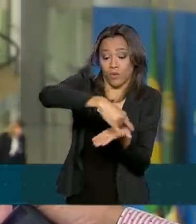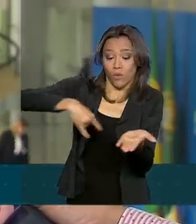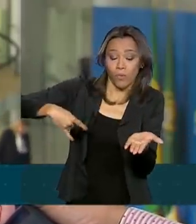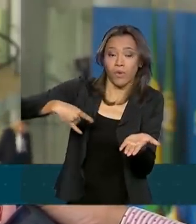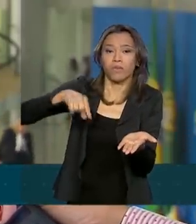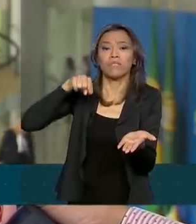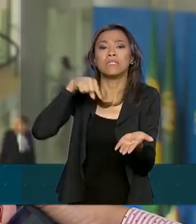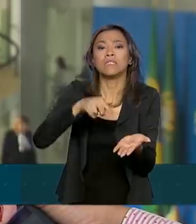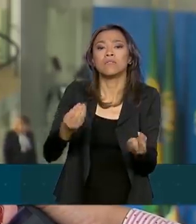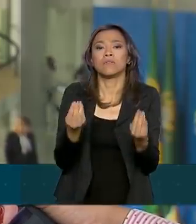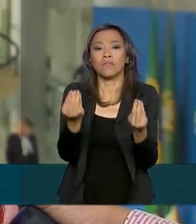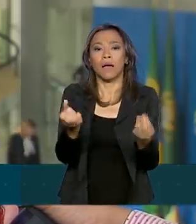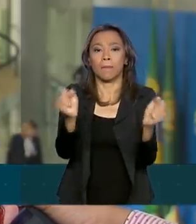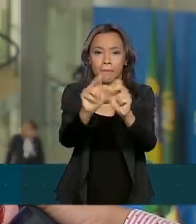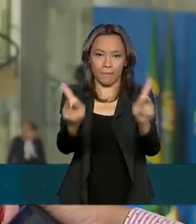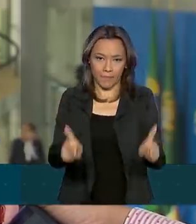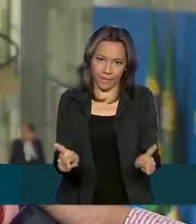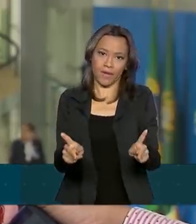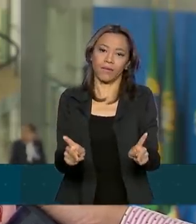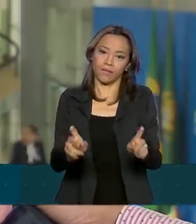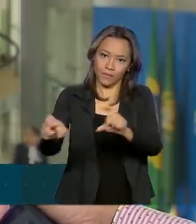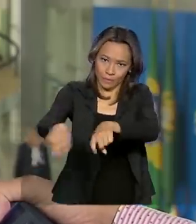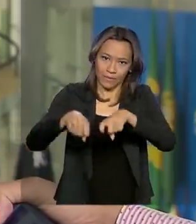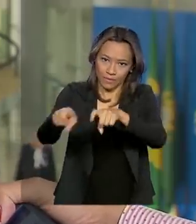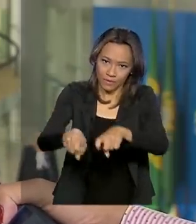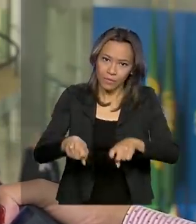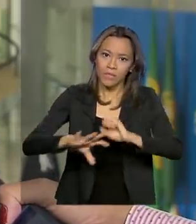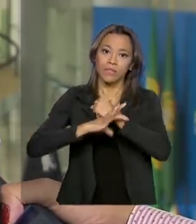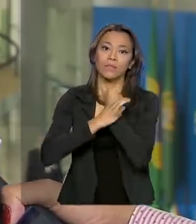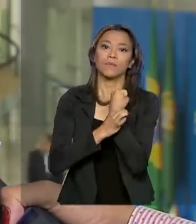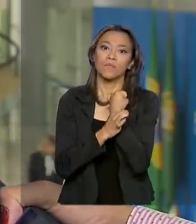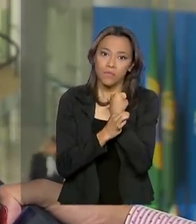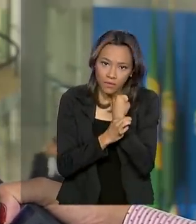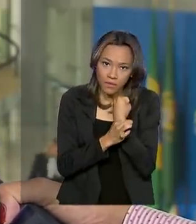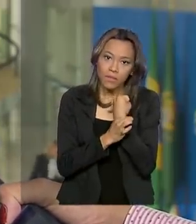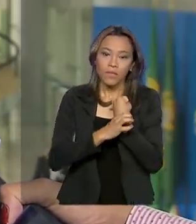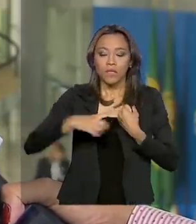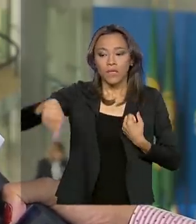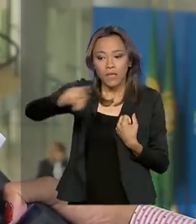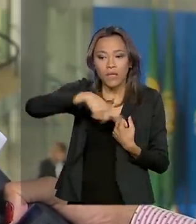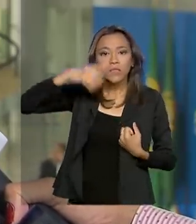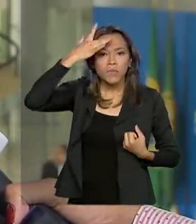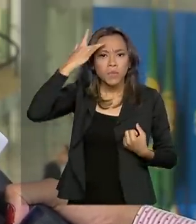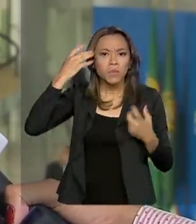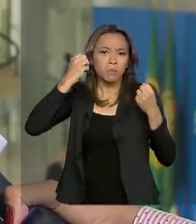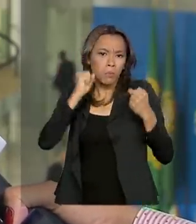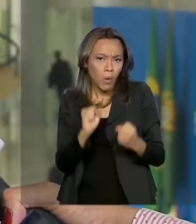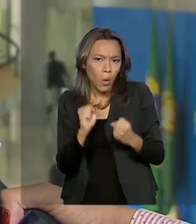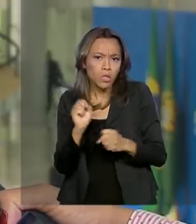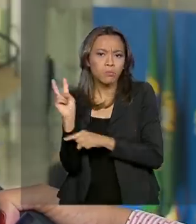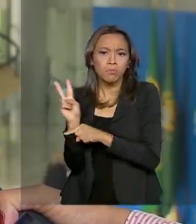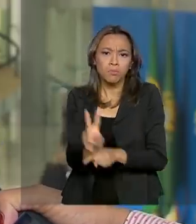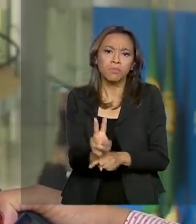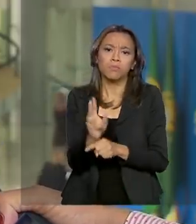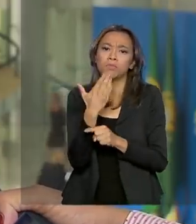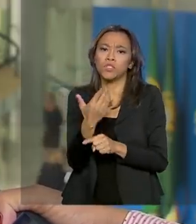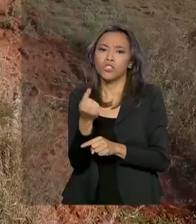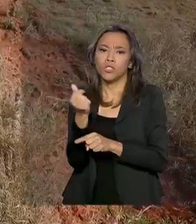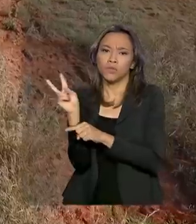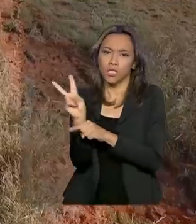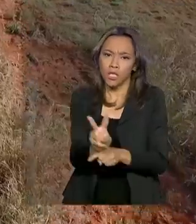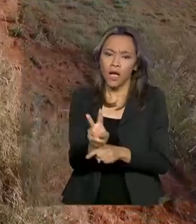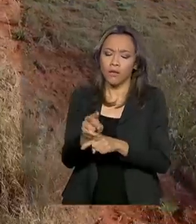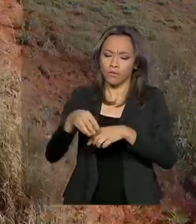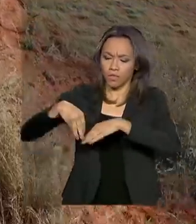no campo e segurança jurídica, onde o seu produtor pode ter seu crédito rural e vai facilitar a sua vida.